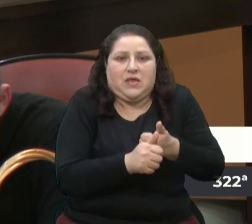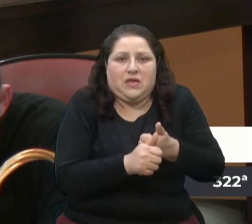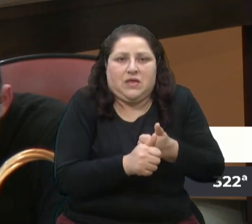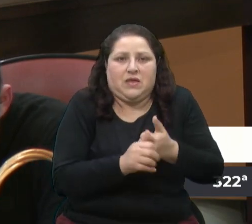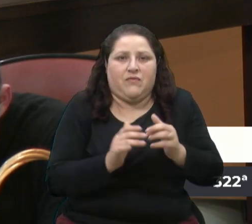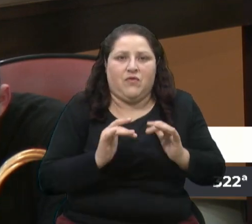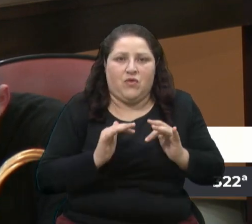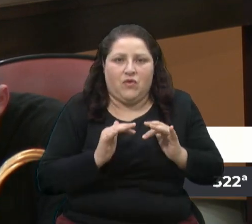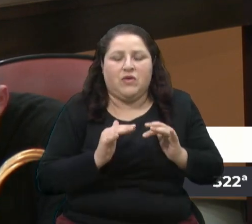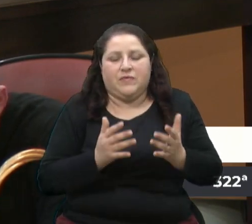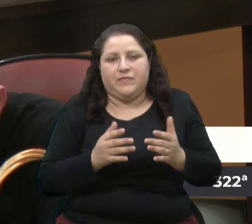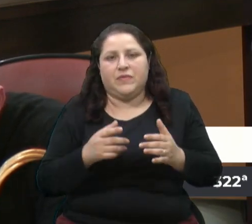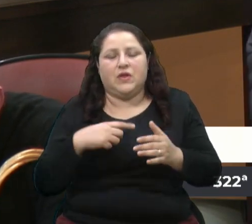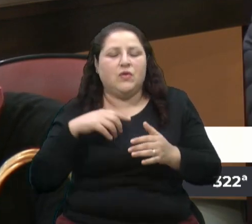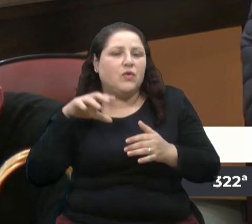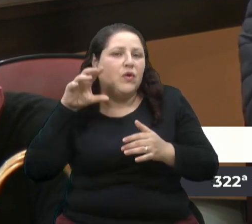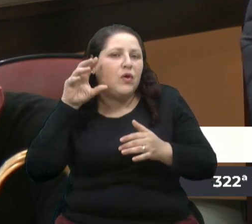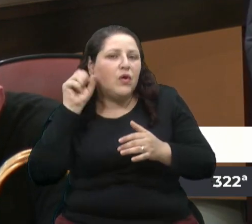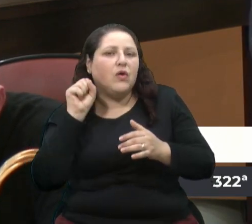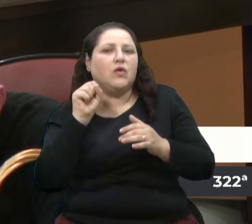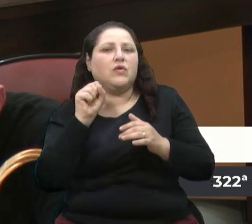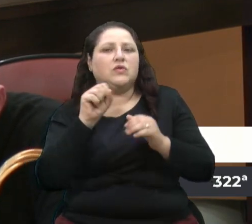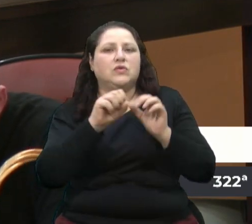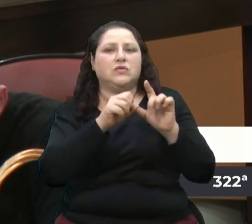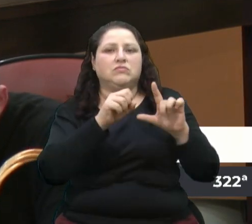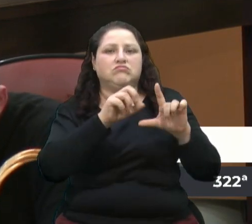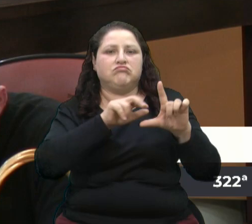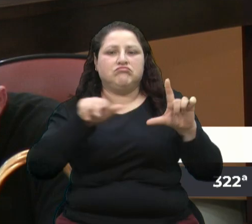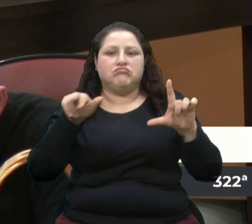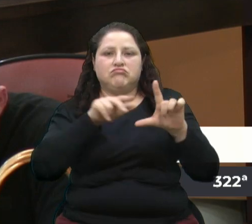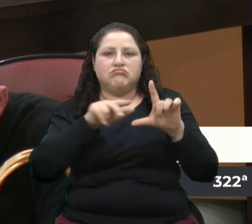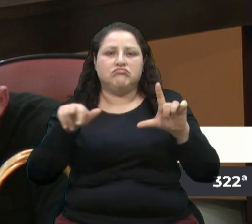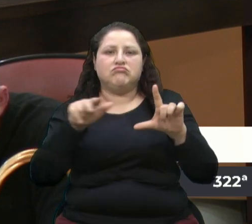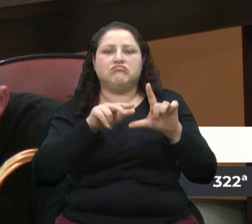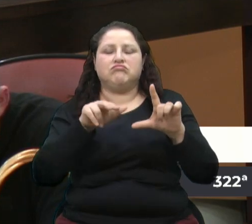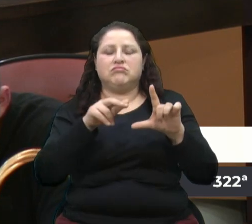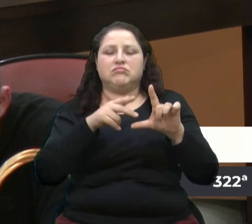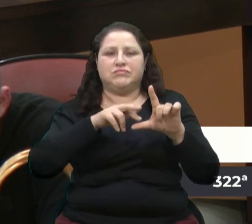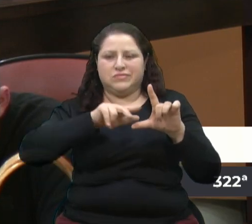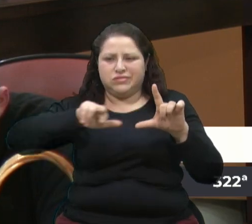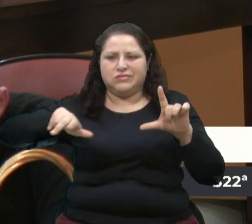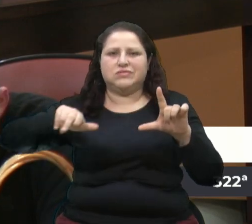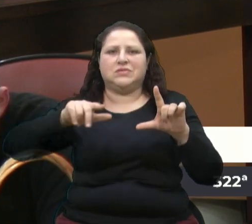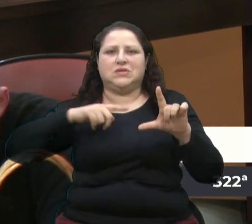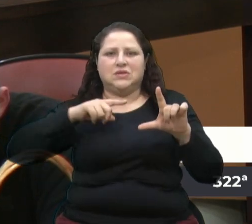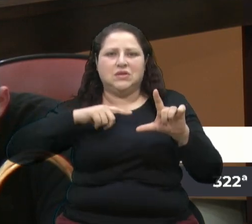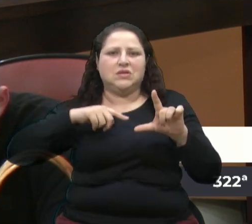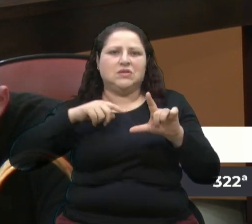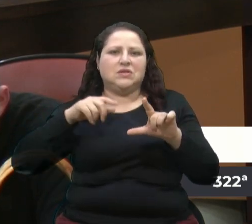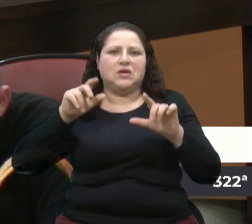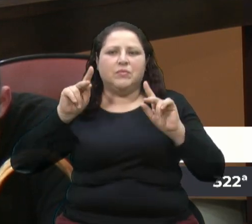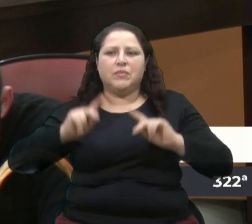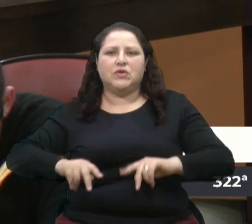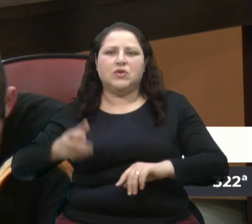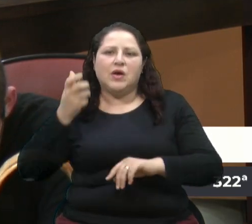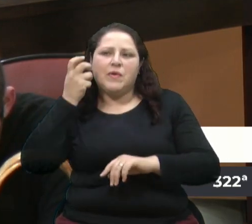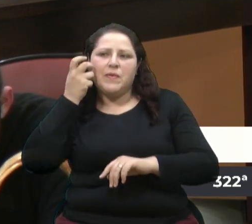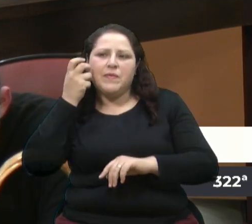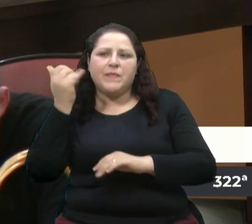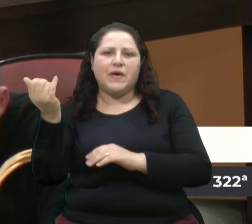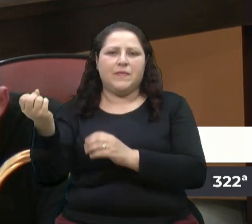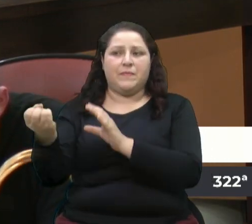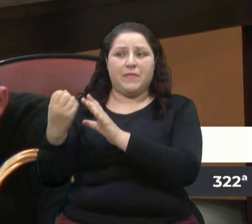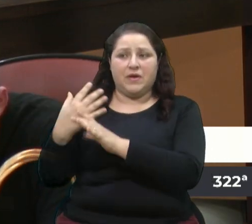nos meios de imprensa, áudios que as pessoas me mandam, tu assiste na TV, tu ouve na rádio de